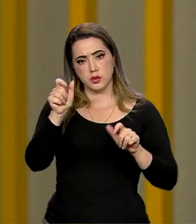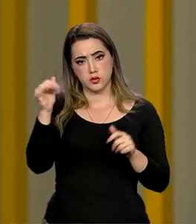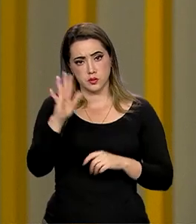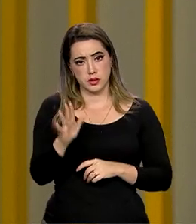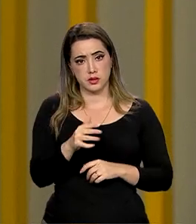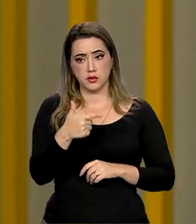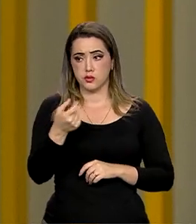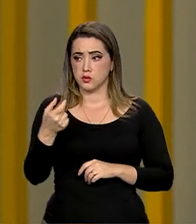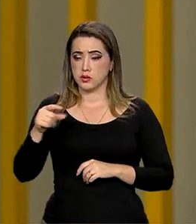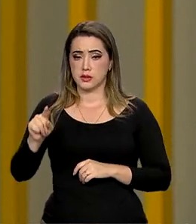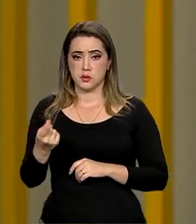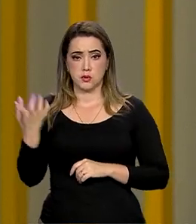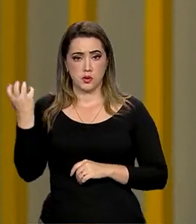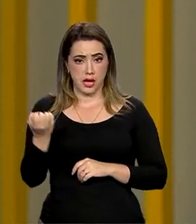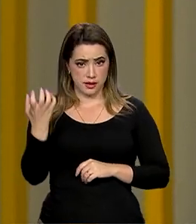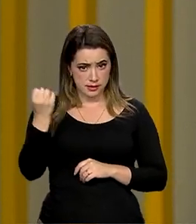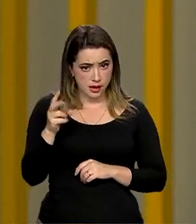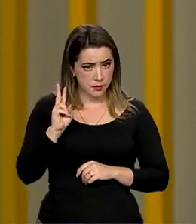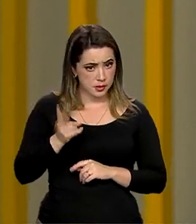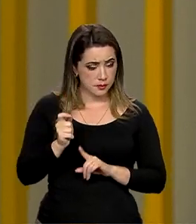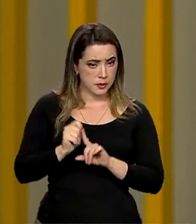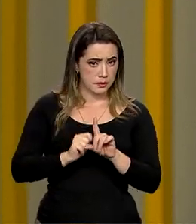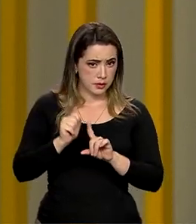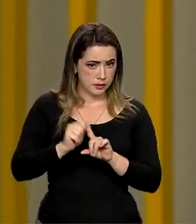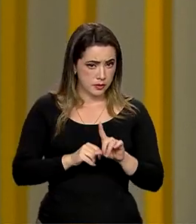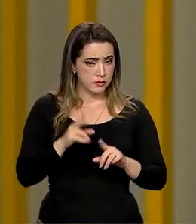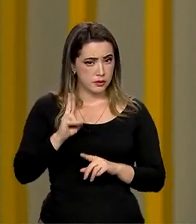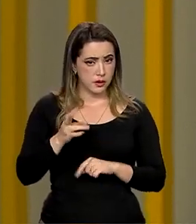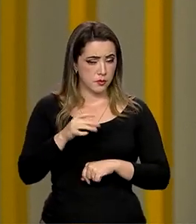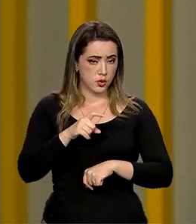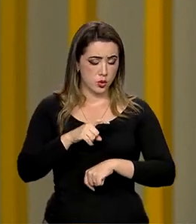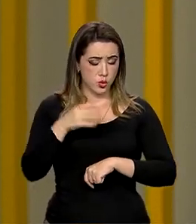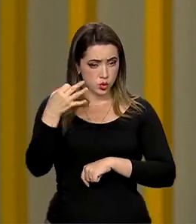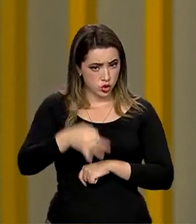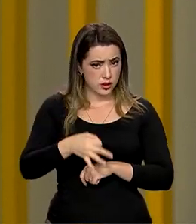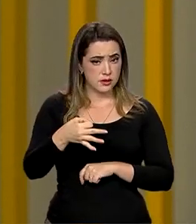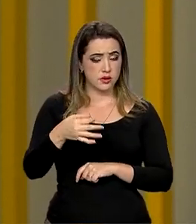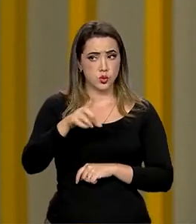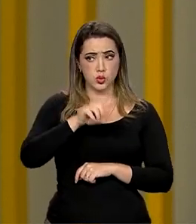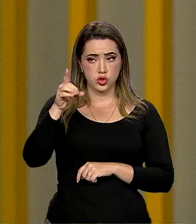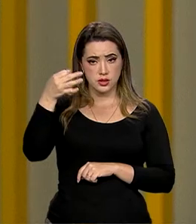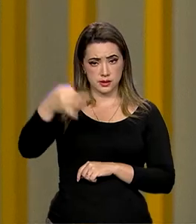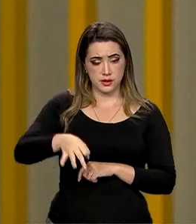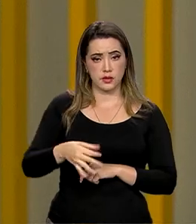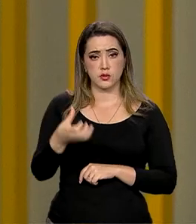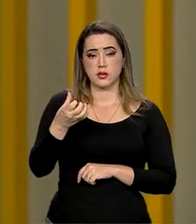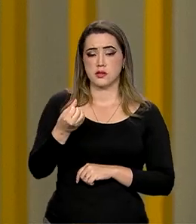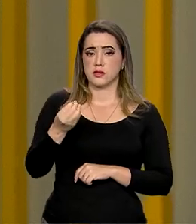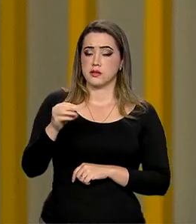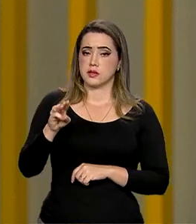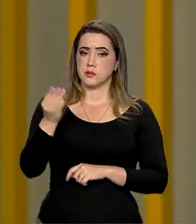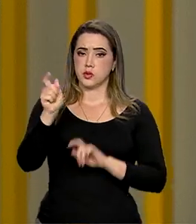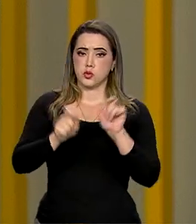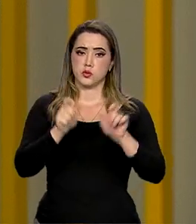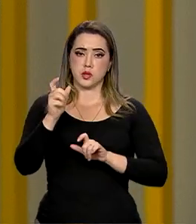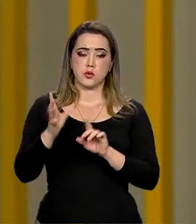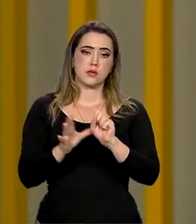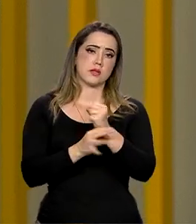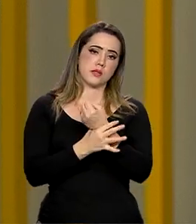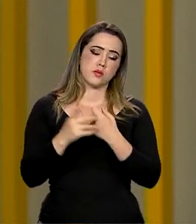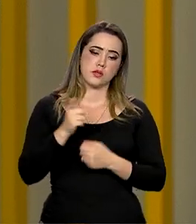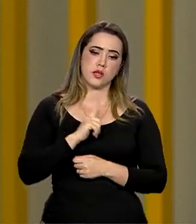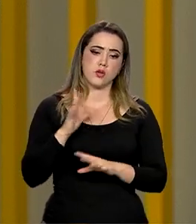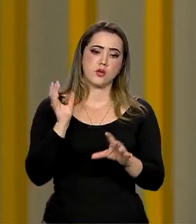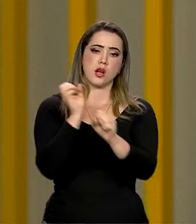recebem benefícios todos os meses em dia. Nós temos quase 60 milhões de segurados. Então, quando a gente faz um